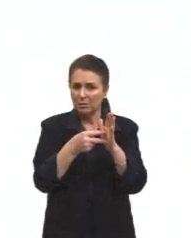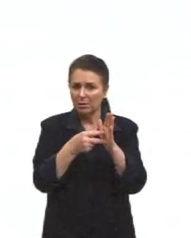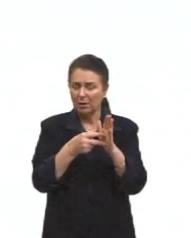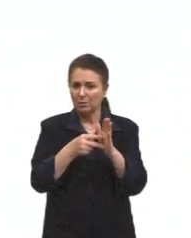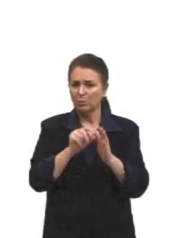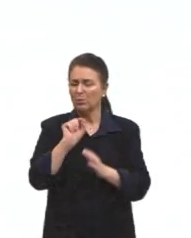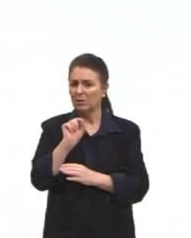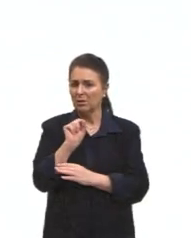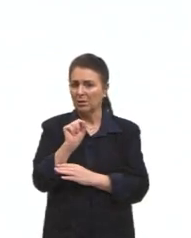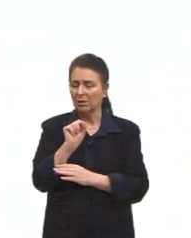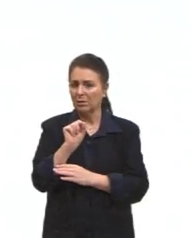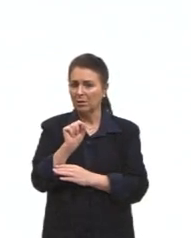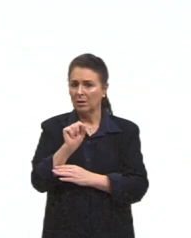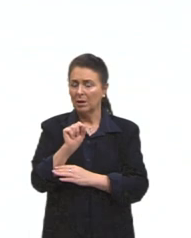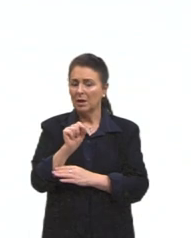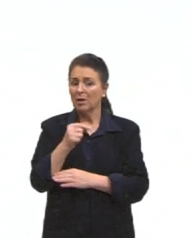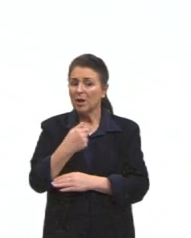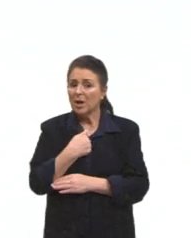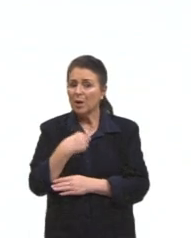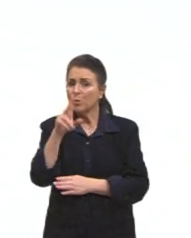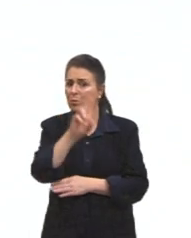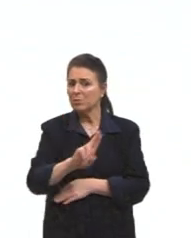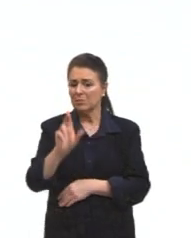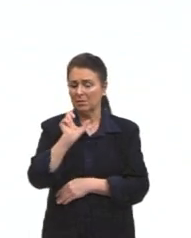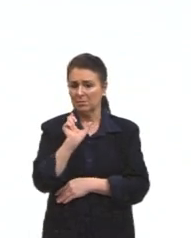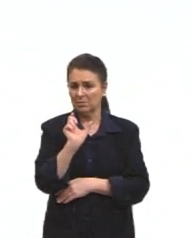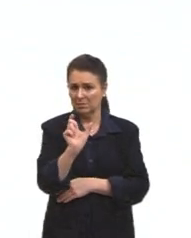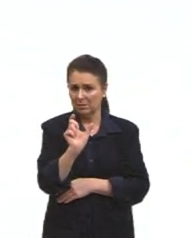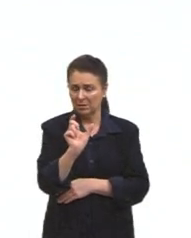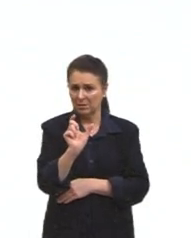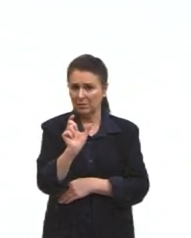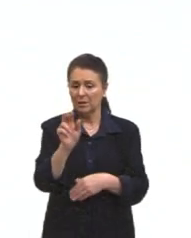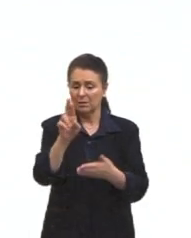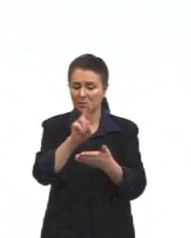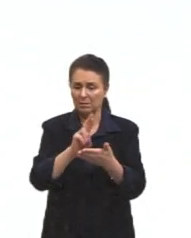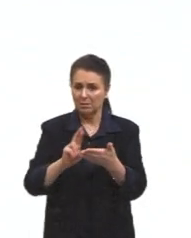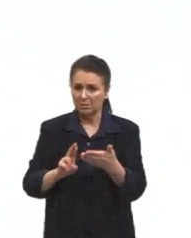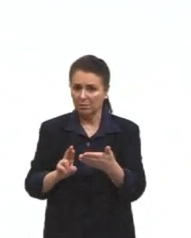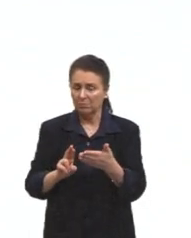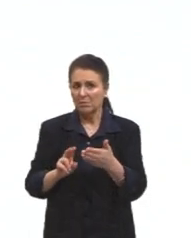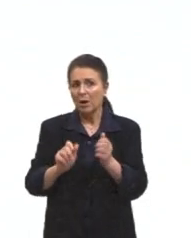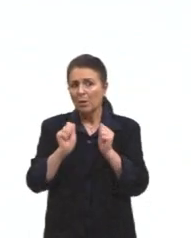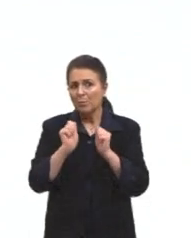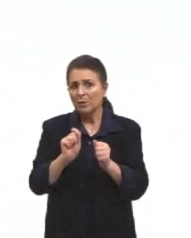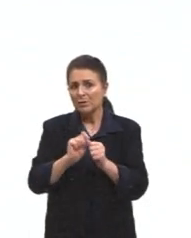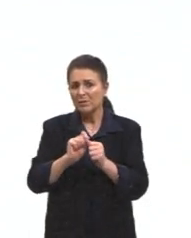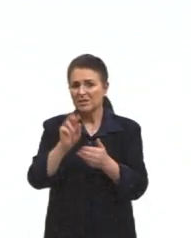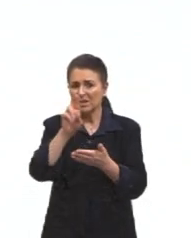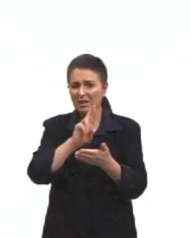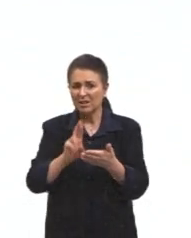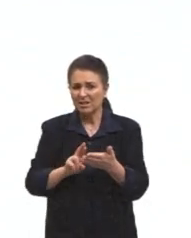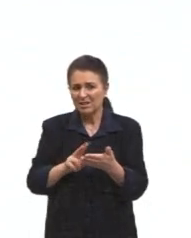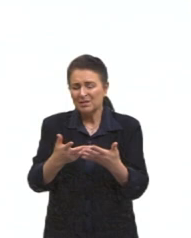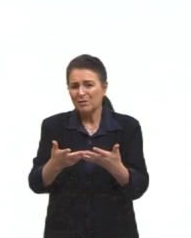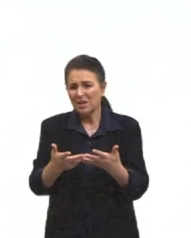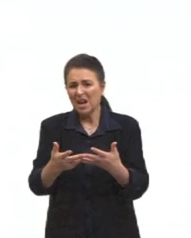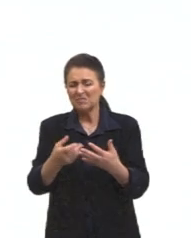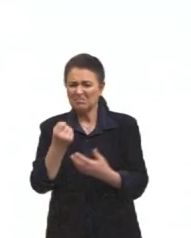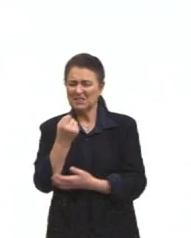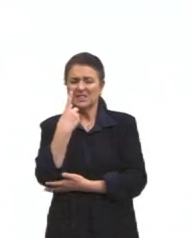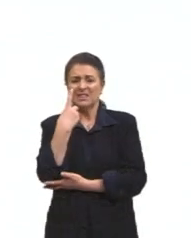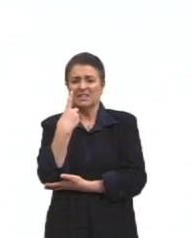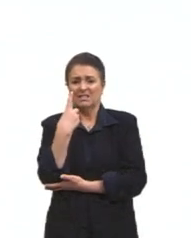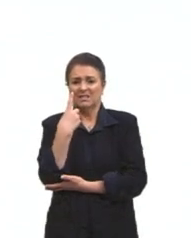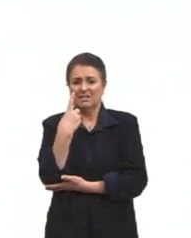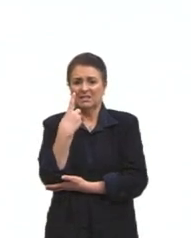Que eu usar essas palavras na minha redação pode fazer com que ela fique meio pedante, né? E aí